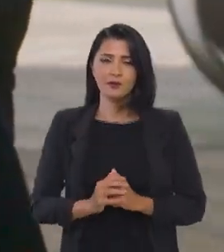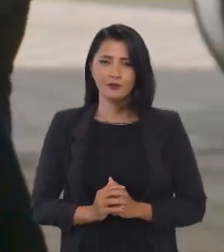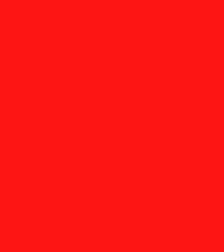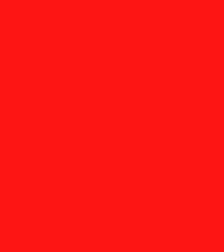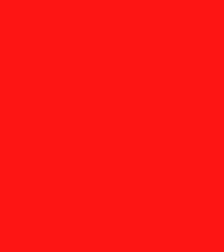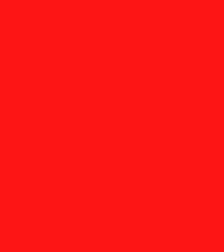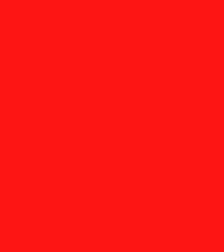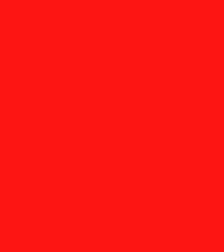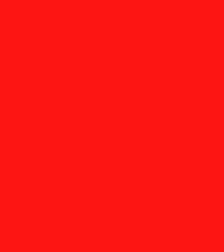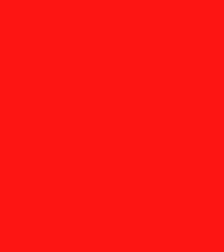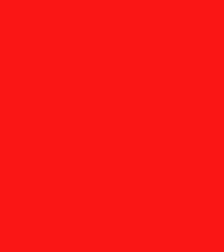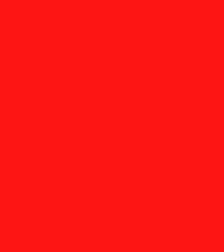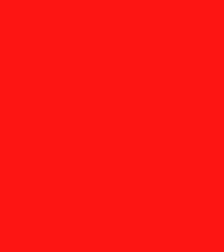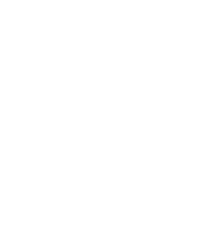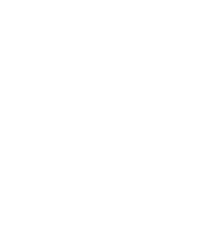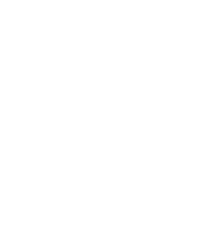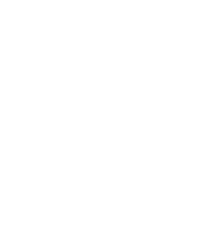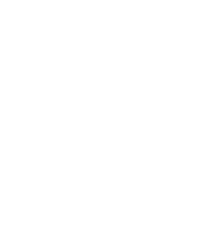federais.